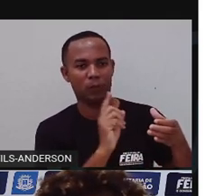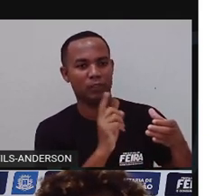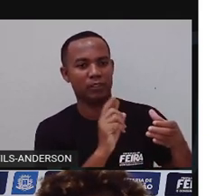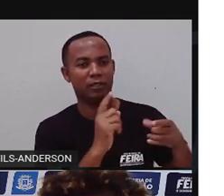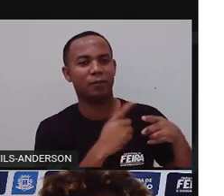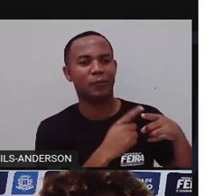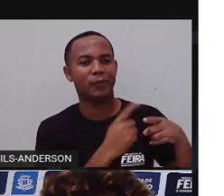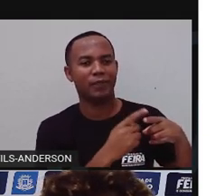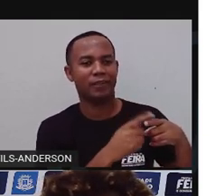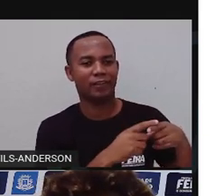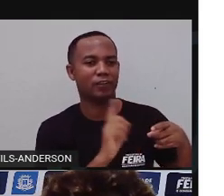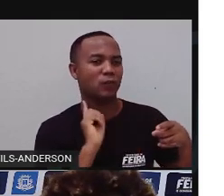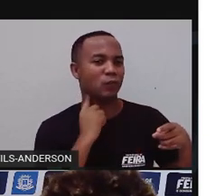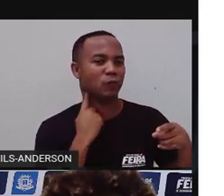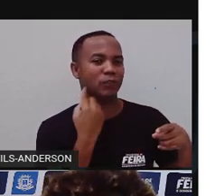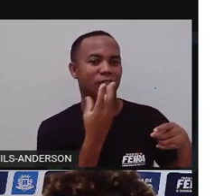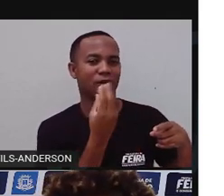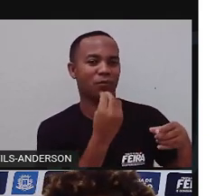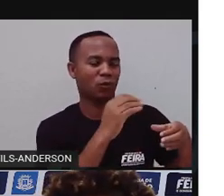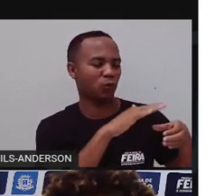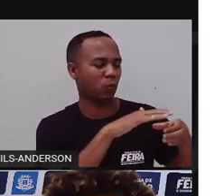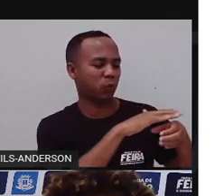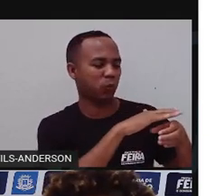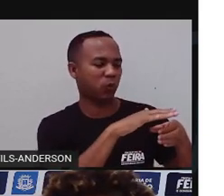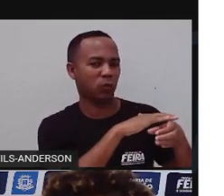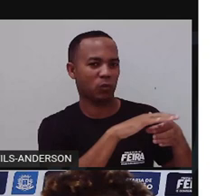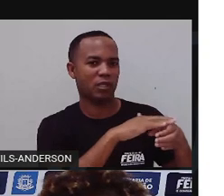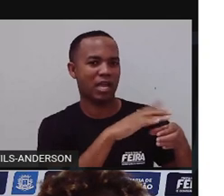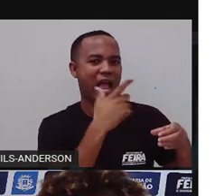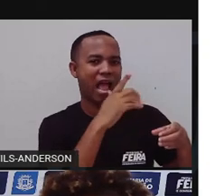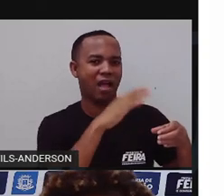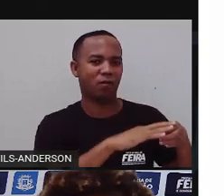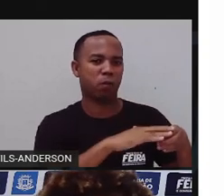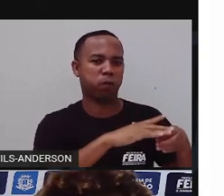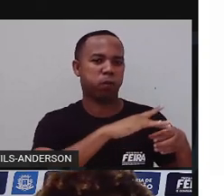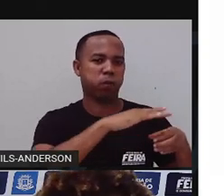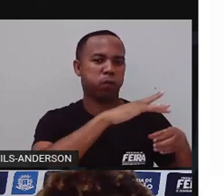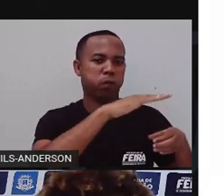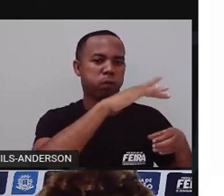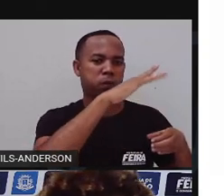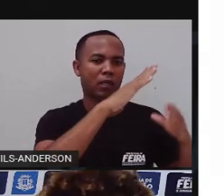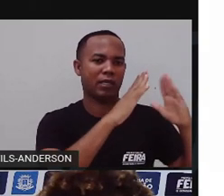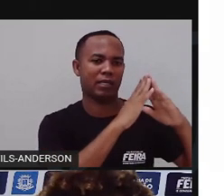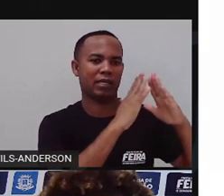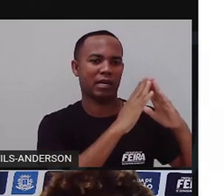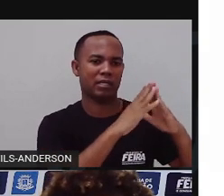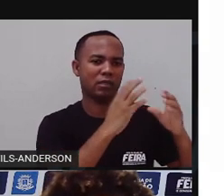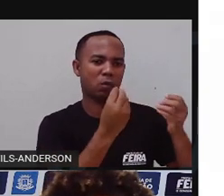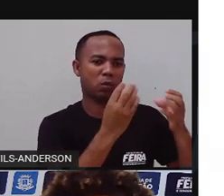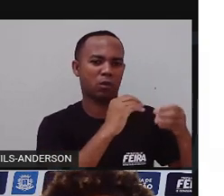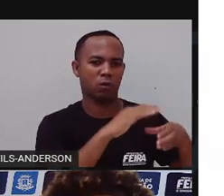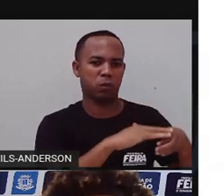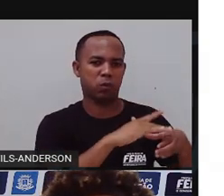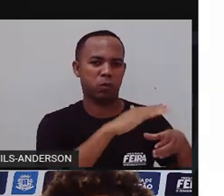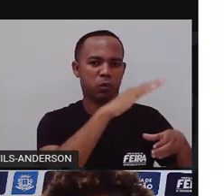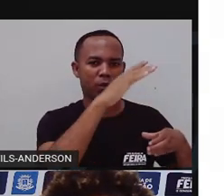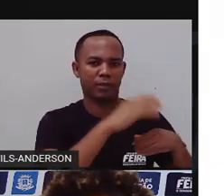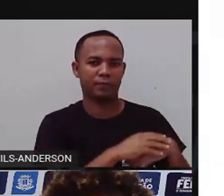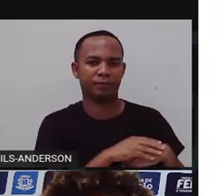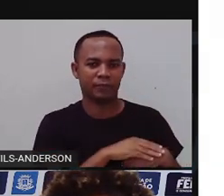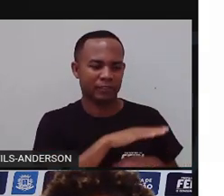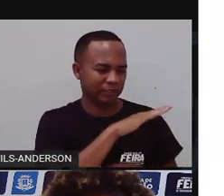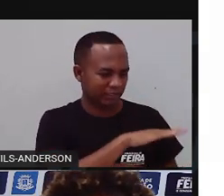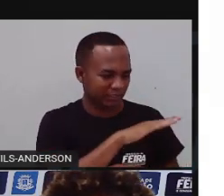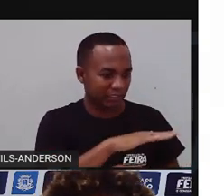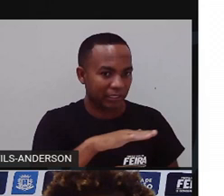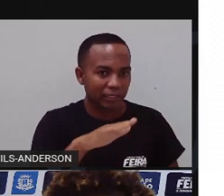entupidos com lixo. Então, a água subiu muito e inundou várias casas. Quando as crianças